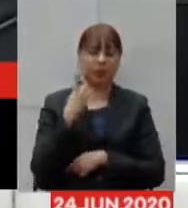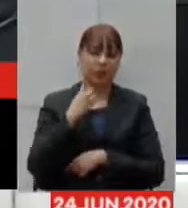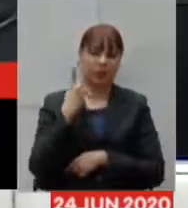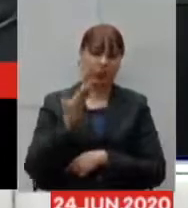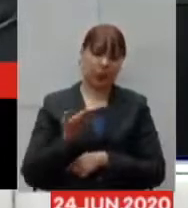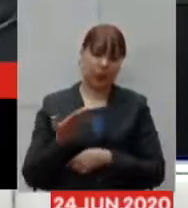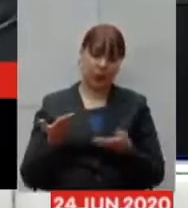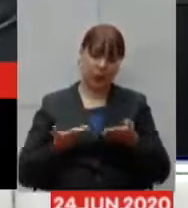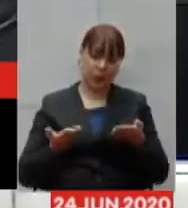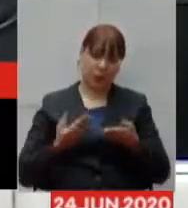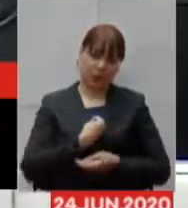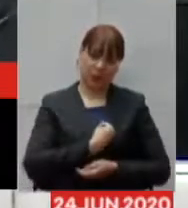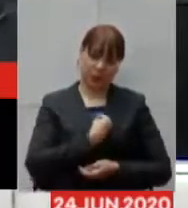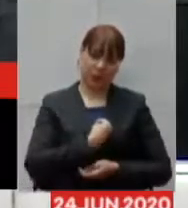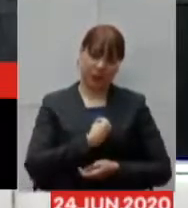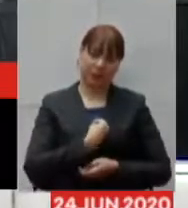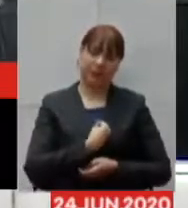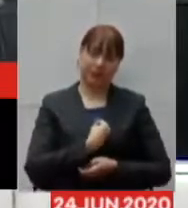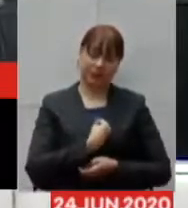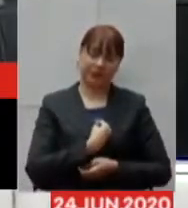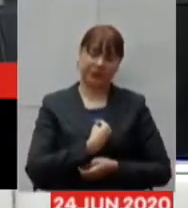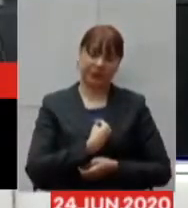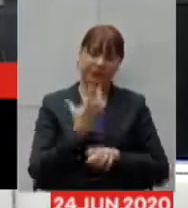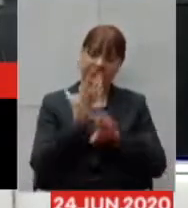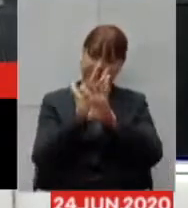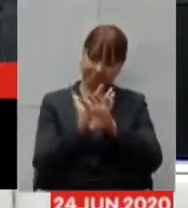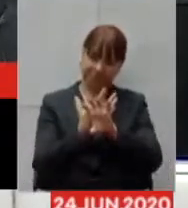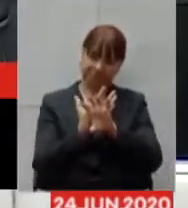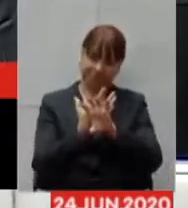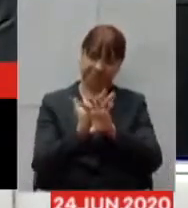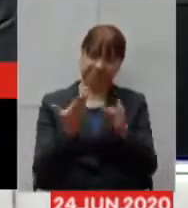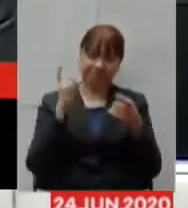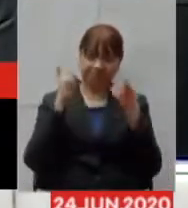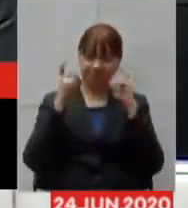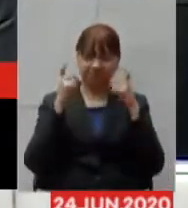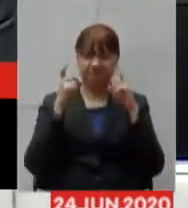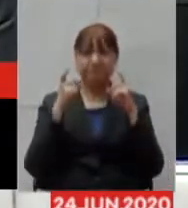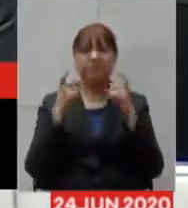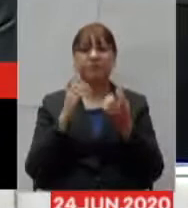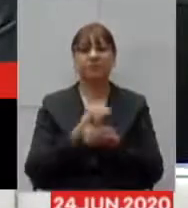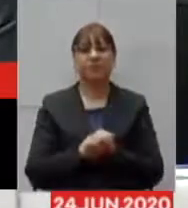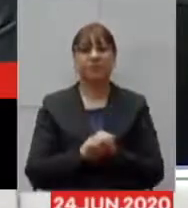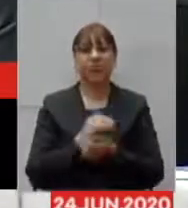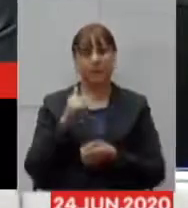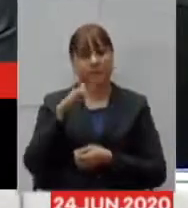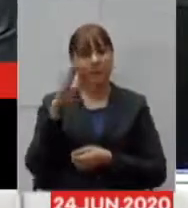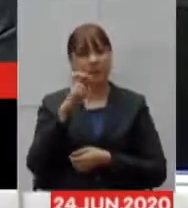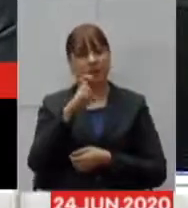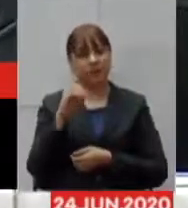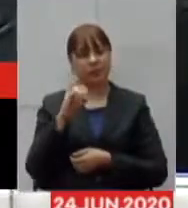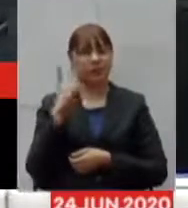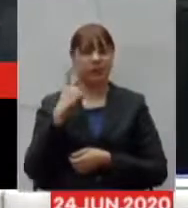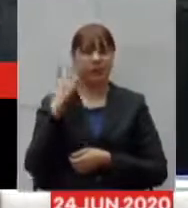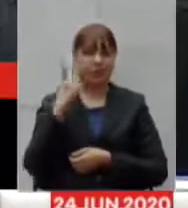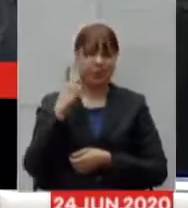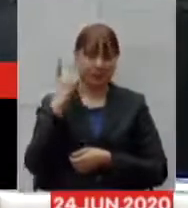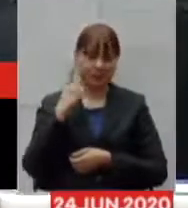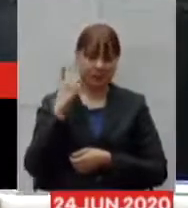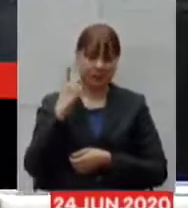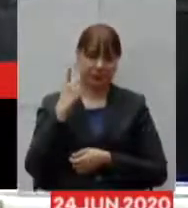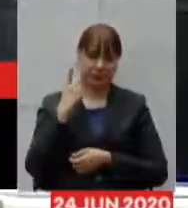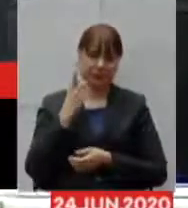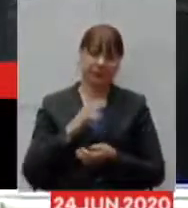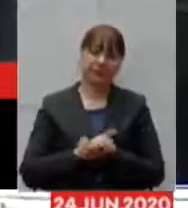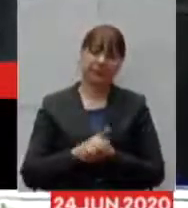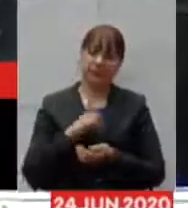participaram dessa audiência que participaram remotamente mais de 50 deputados e 4 presencialmente